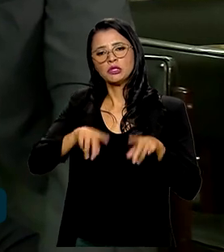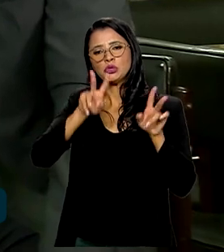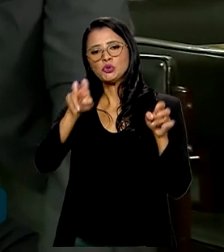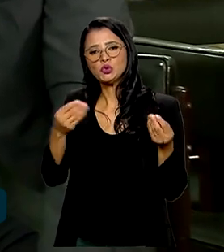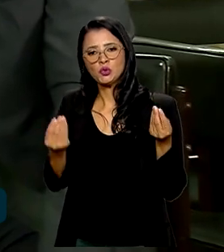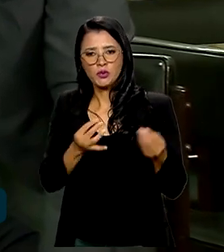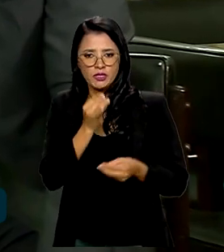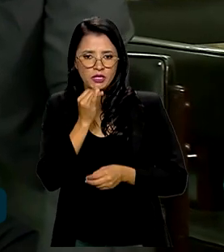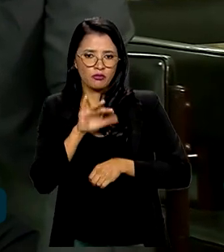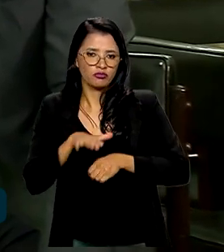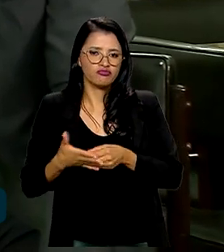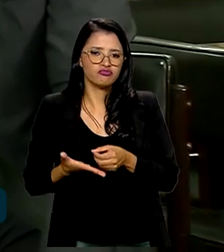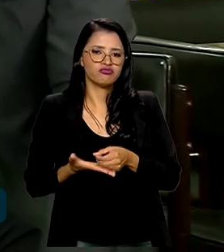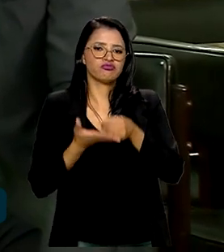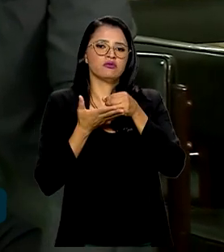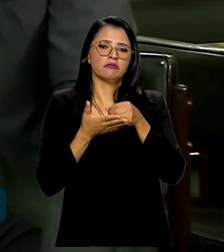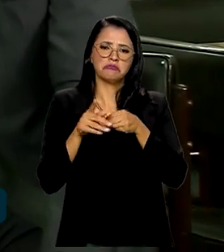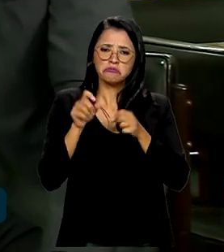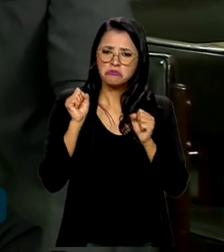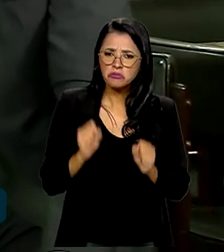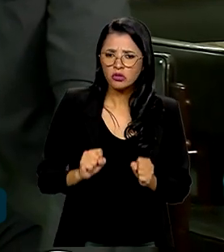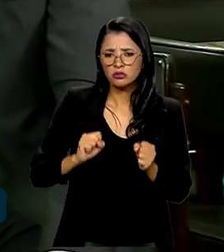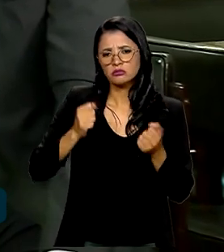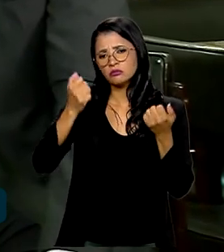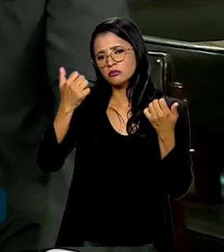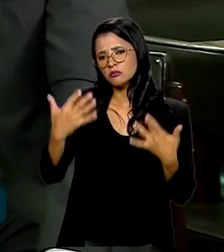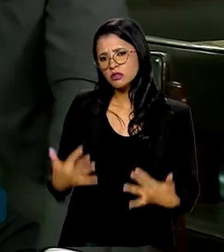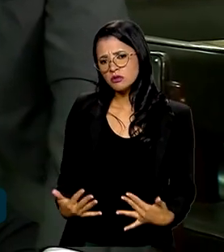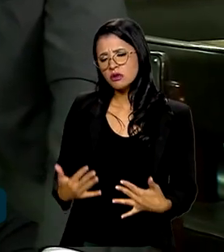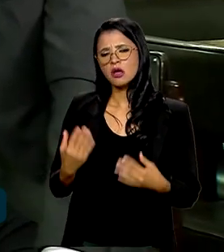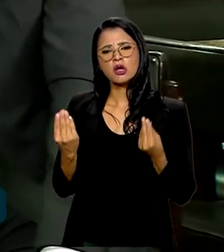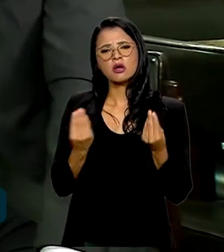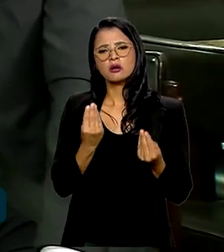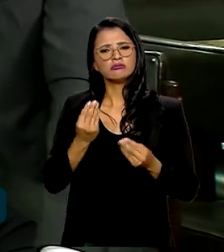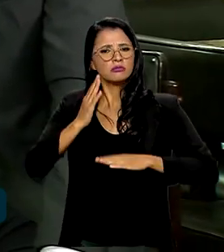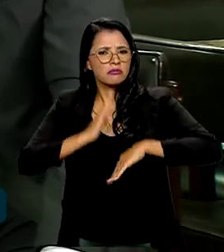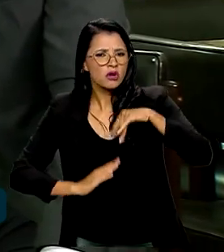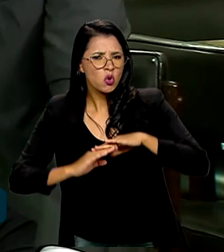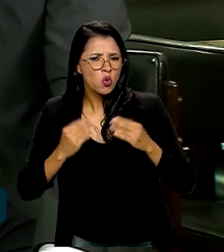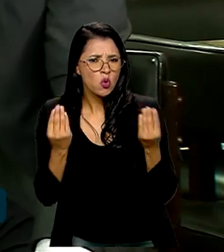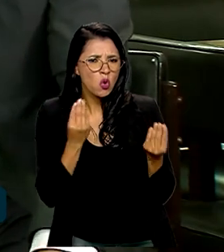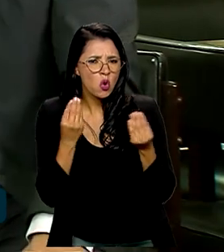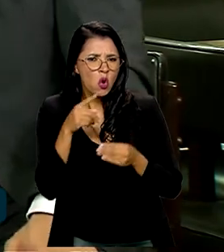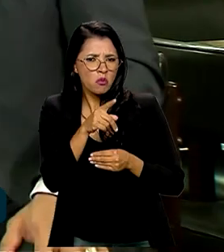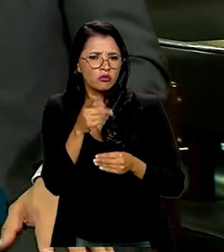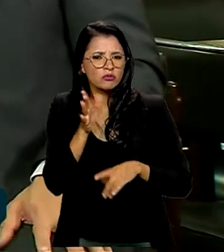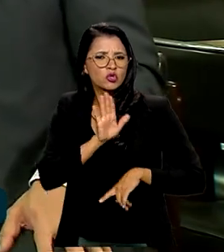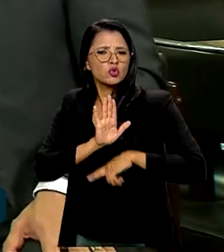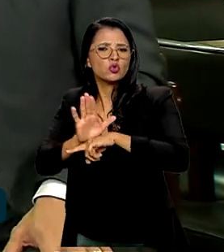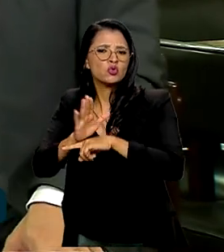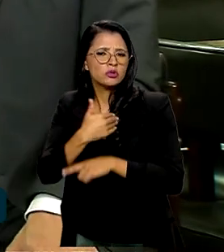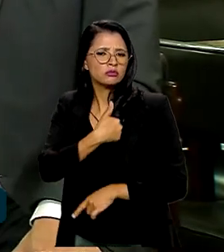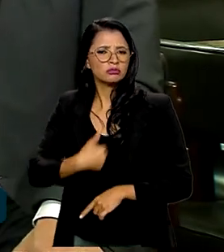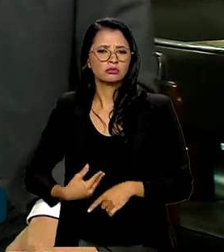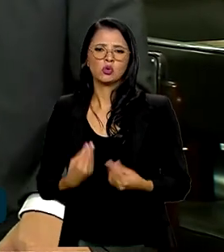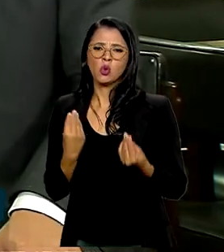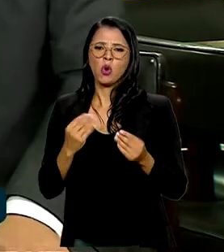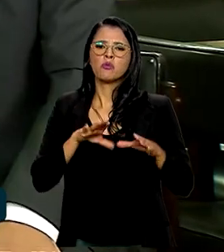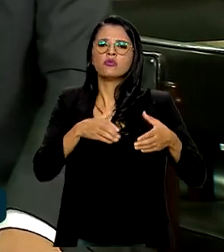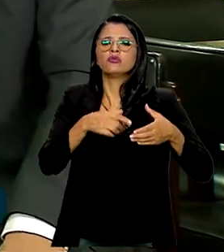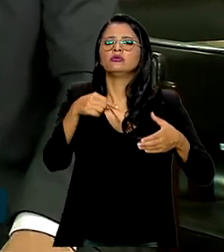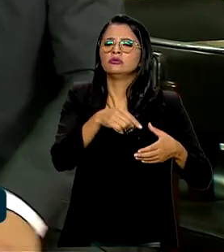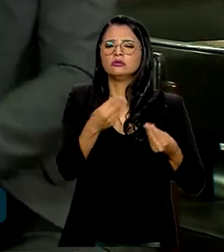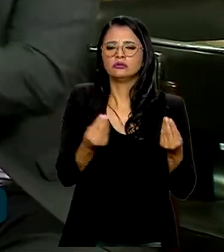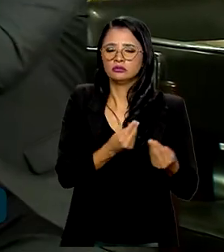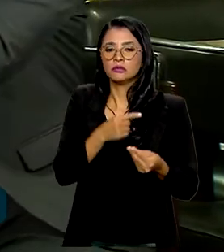sustentabilidade. O senhor pode explicar para a gente, na prática, como o Conselhão ajuda o governo? Ó, Pablo, o Conselhão ajuda o